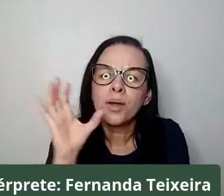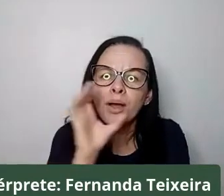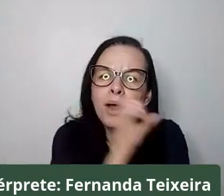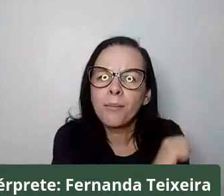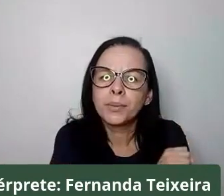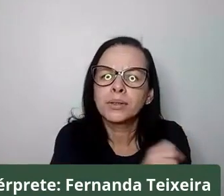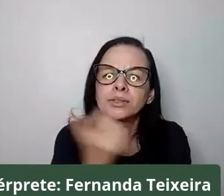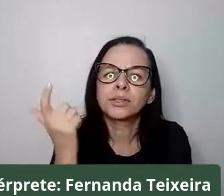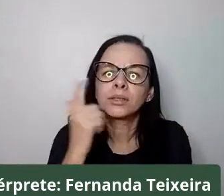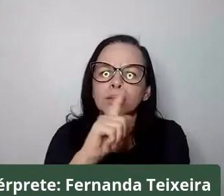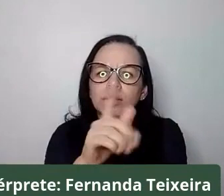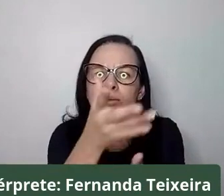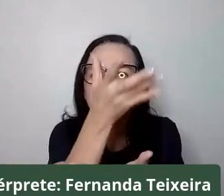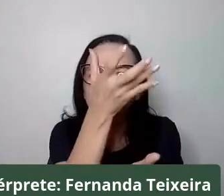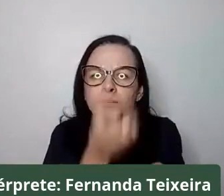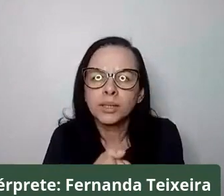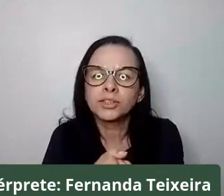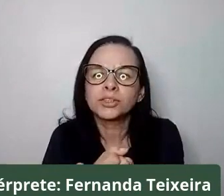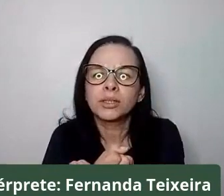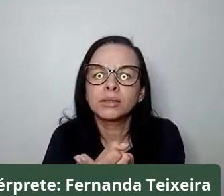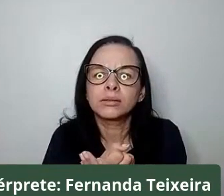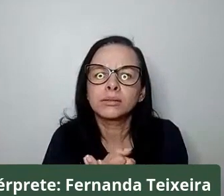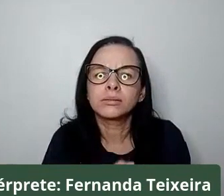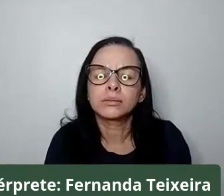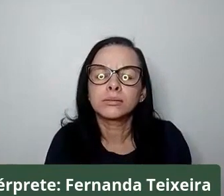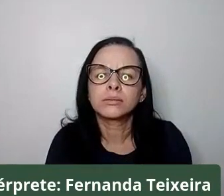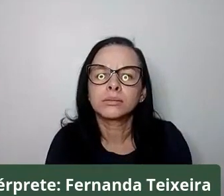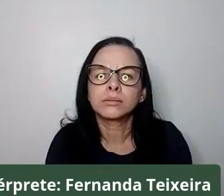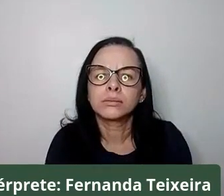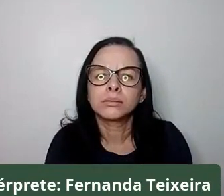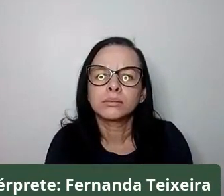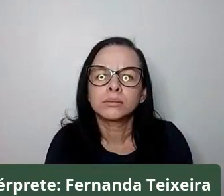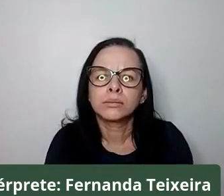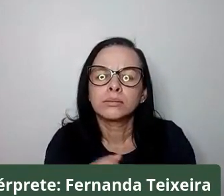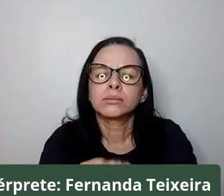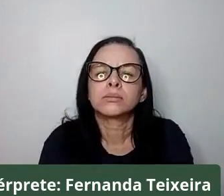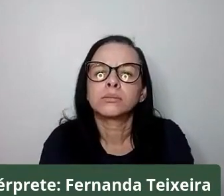Eu tenho que voltar para a tela aqui na... Está